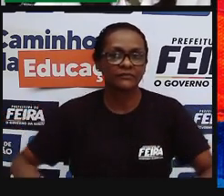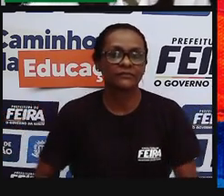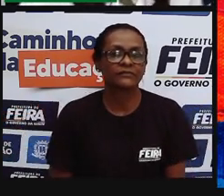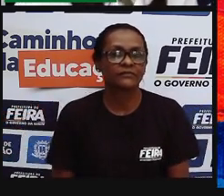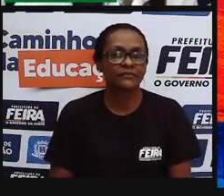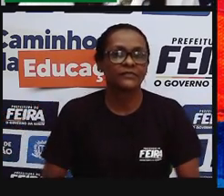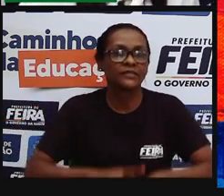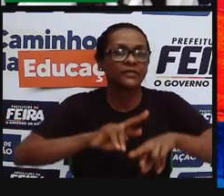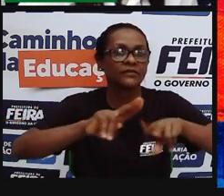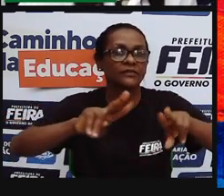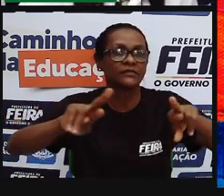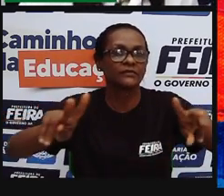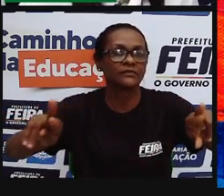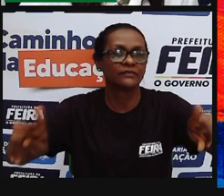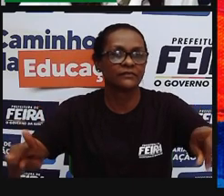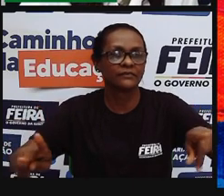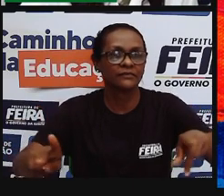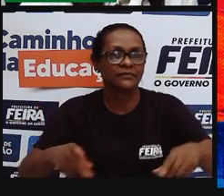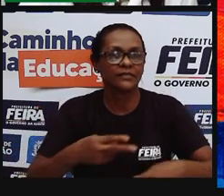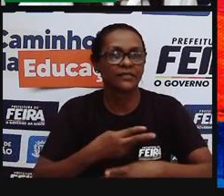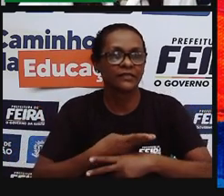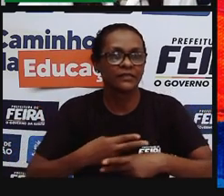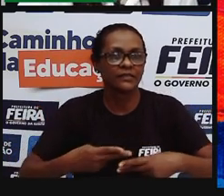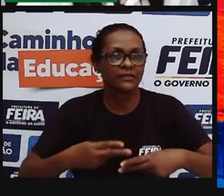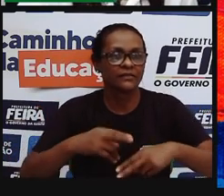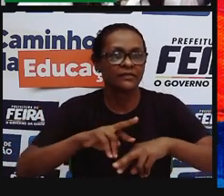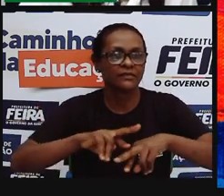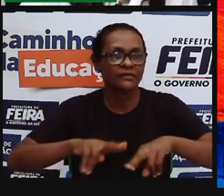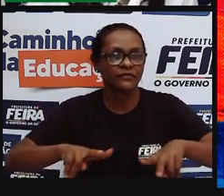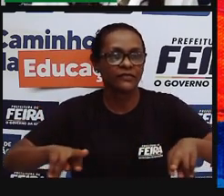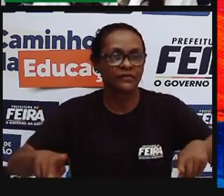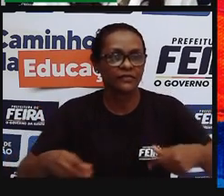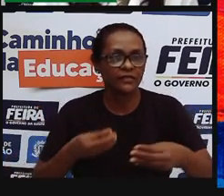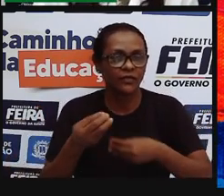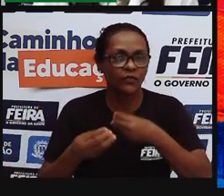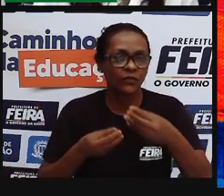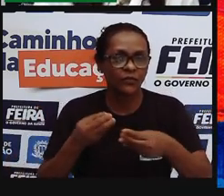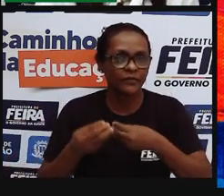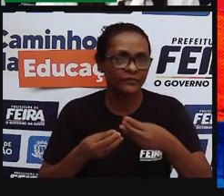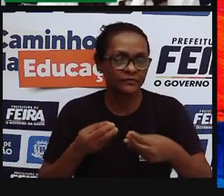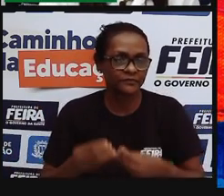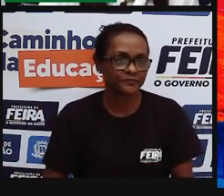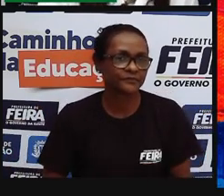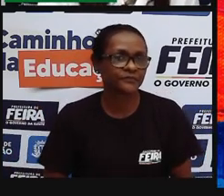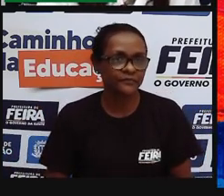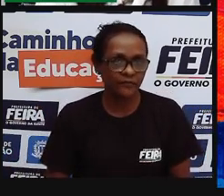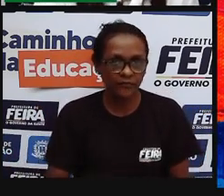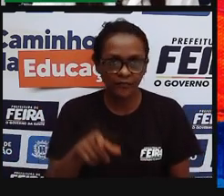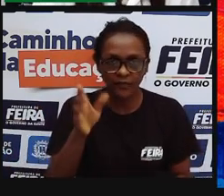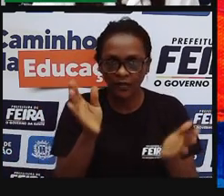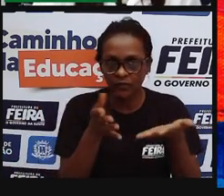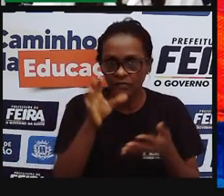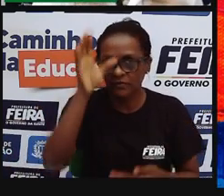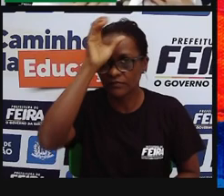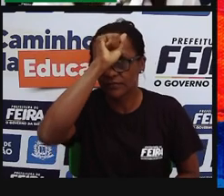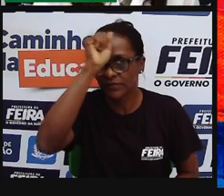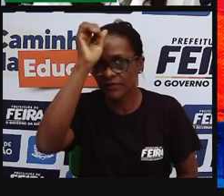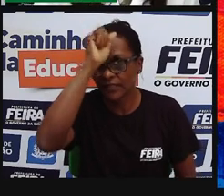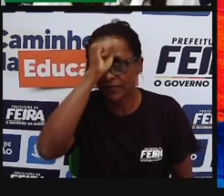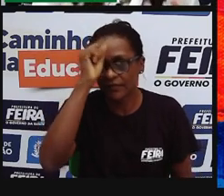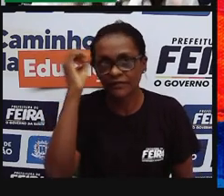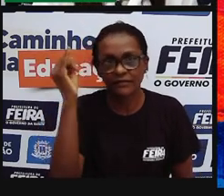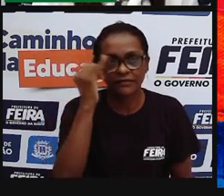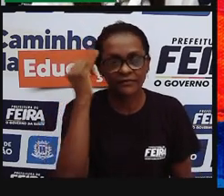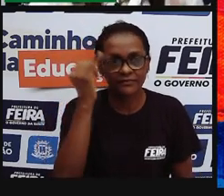diferenciamos os ecossistemas de biomas, né, e dentro dessa diferença dos ecossistemas de